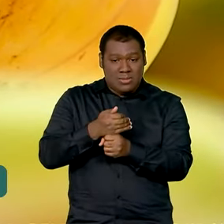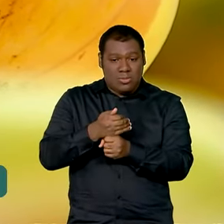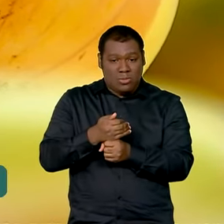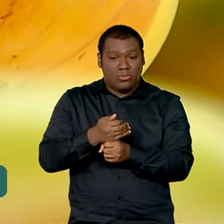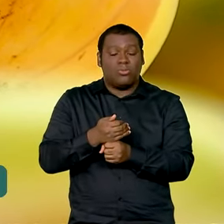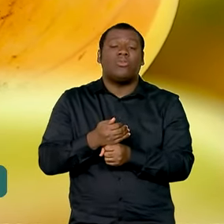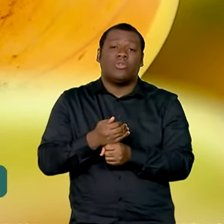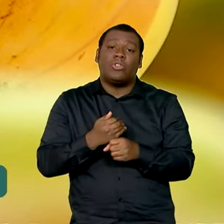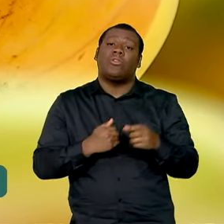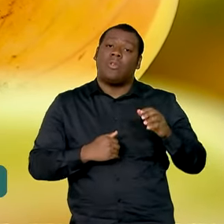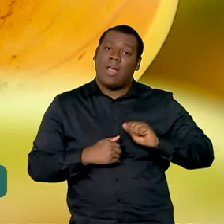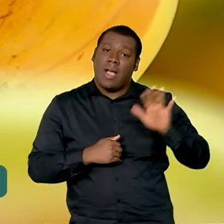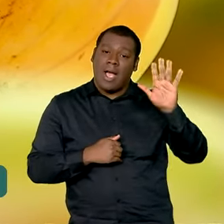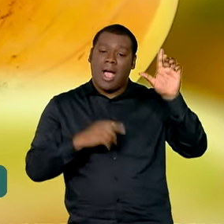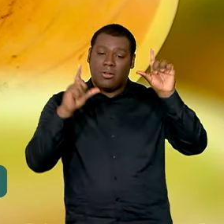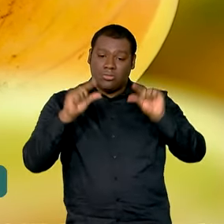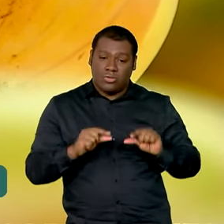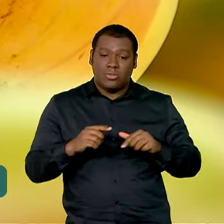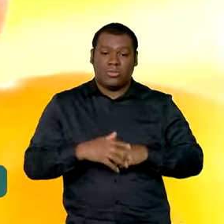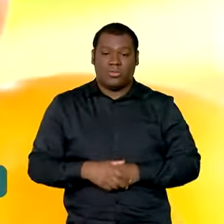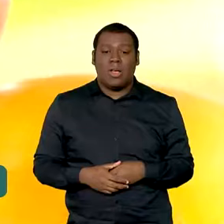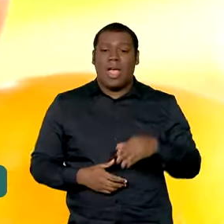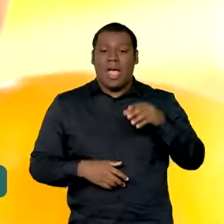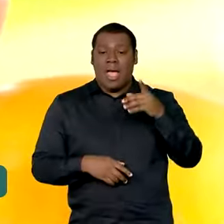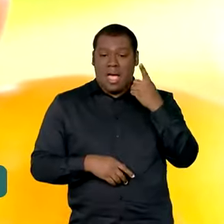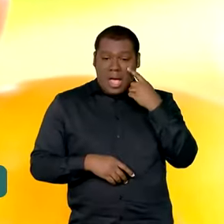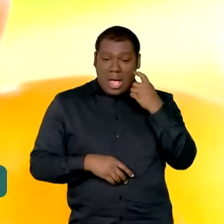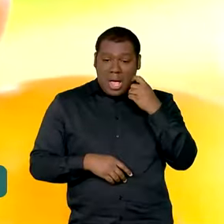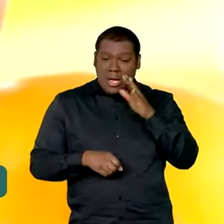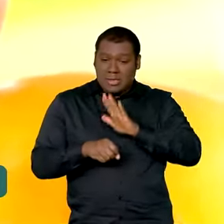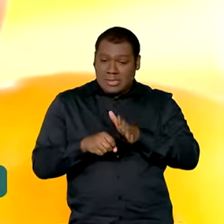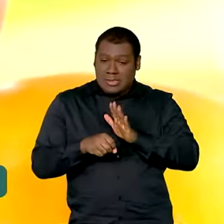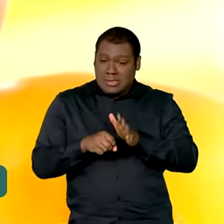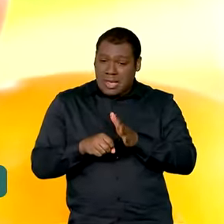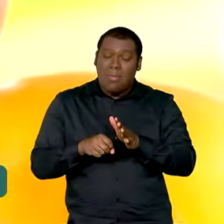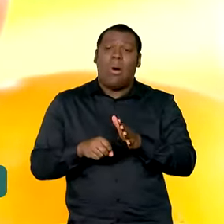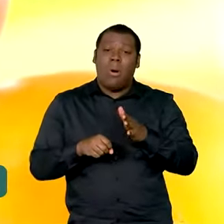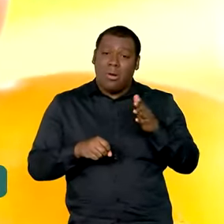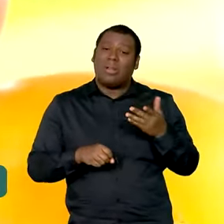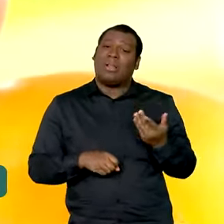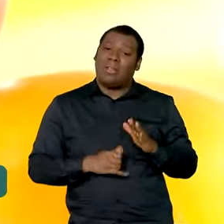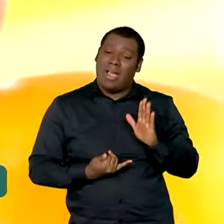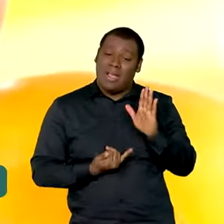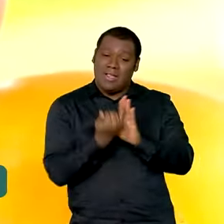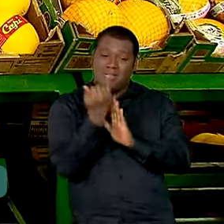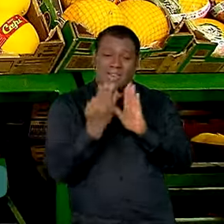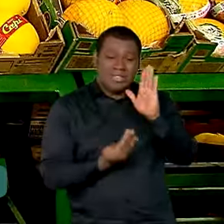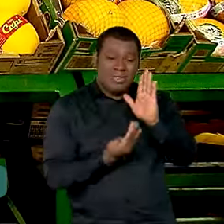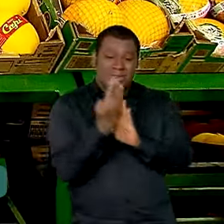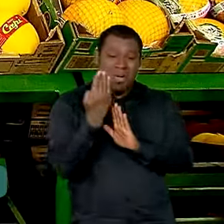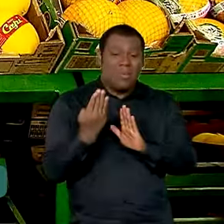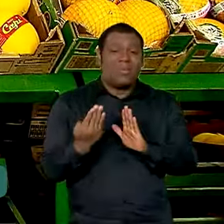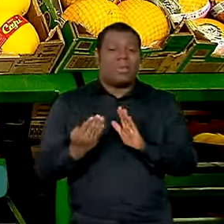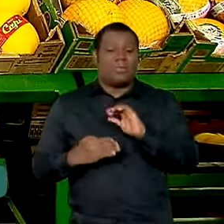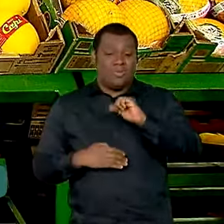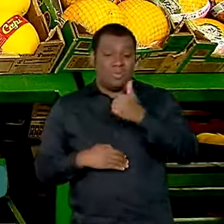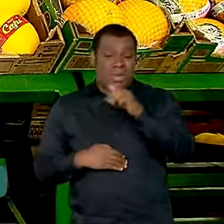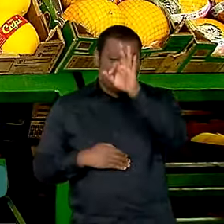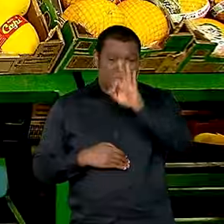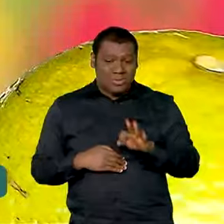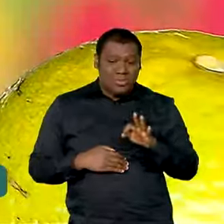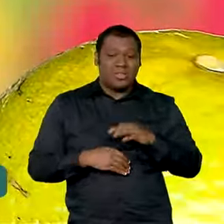A cebola cerca de 11% e o tomate subiu em torno de 19%. As frutas